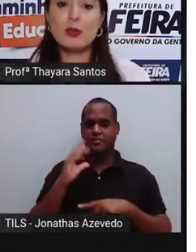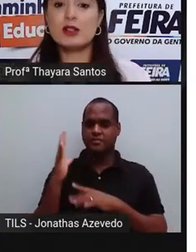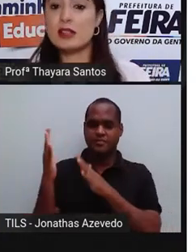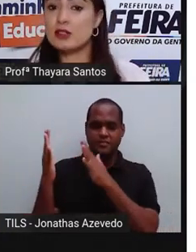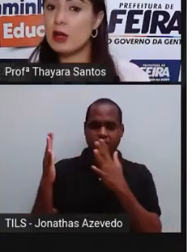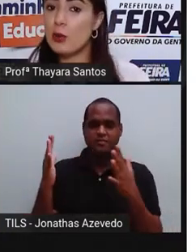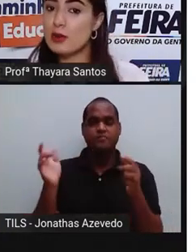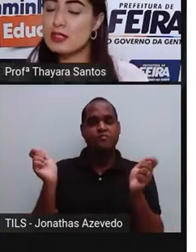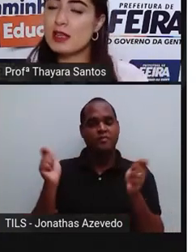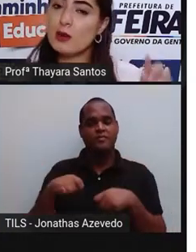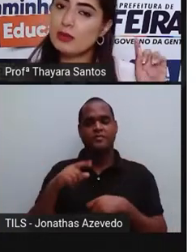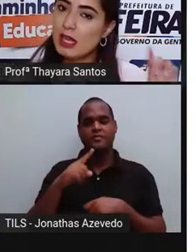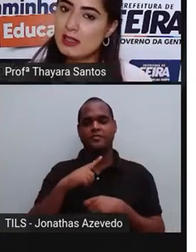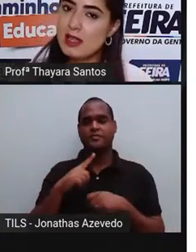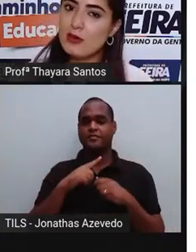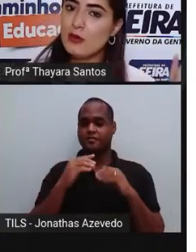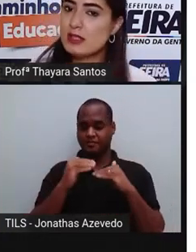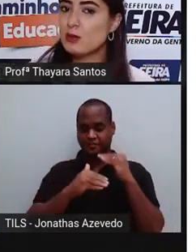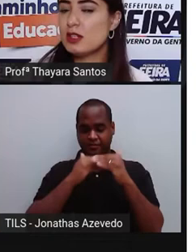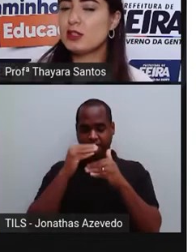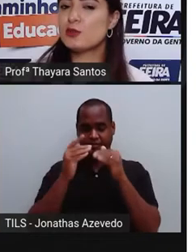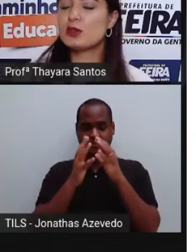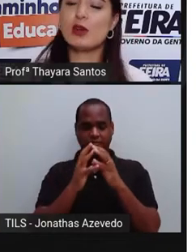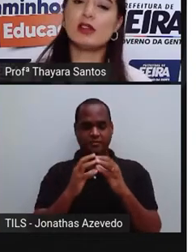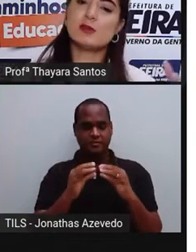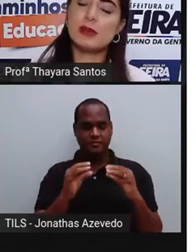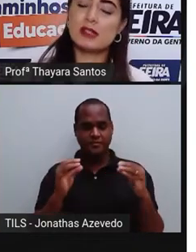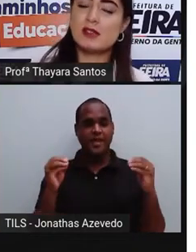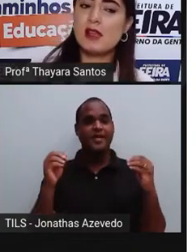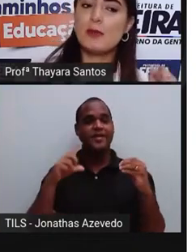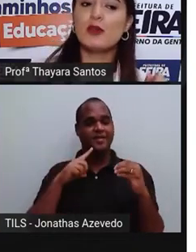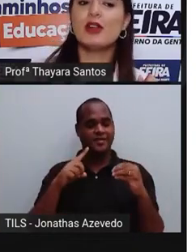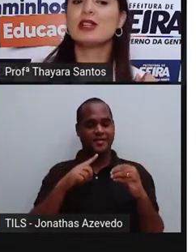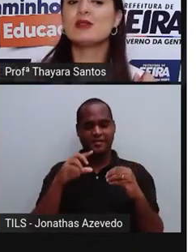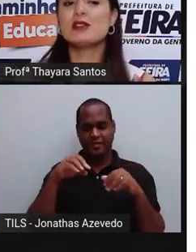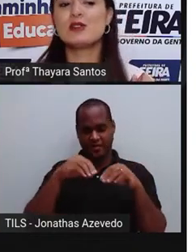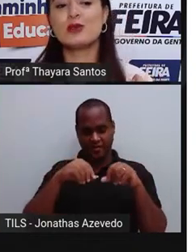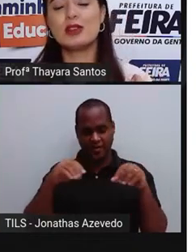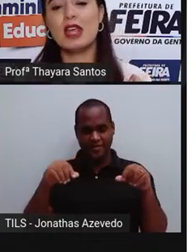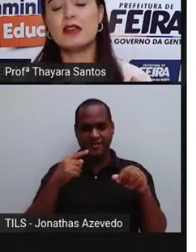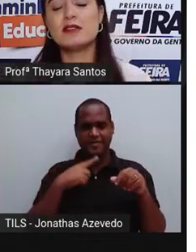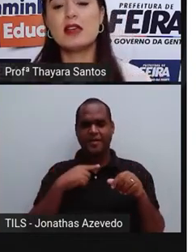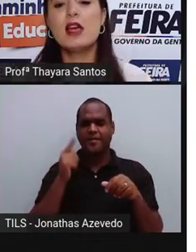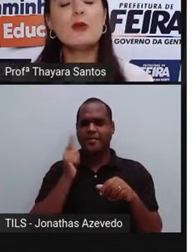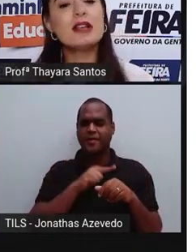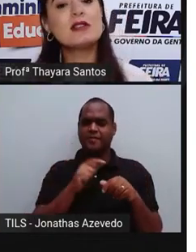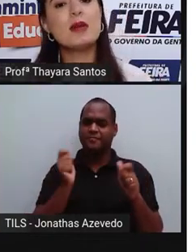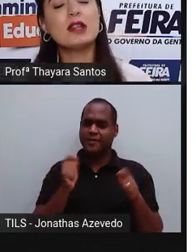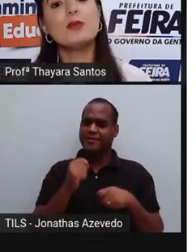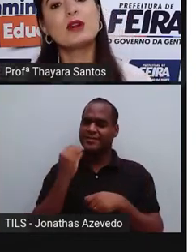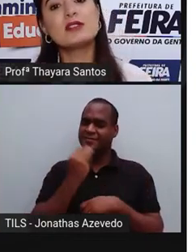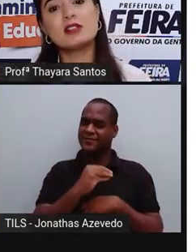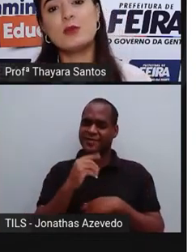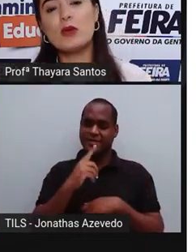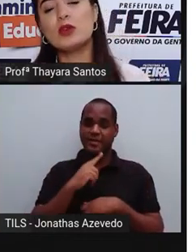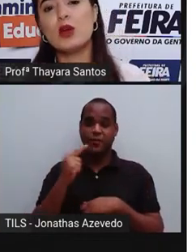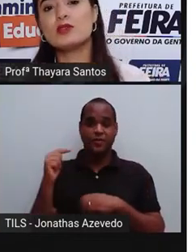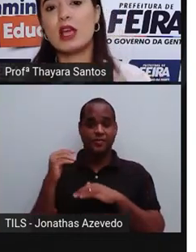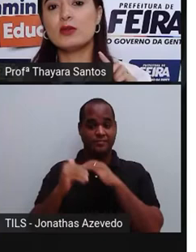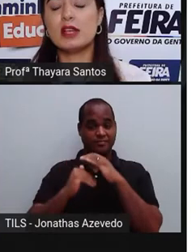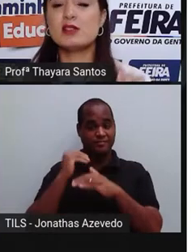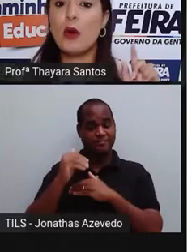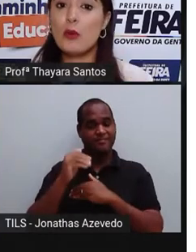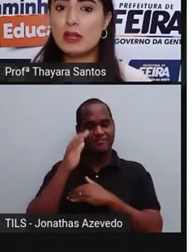Tem um processo de decomposição, que elas devolvem esses nutrientes para o solo e as plantas se aproveitam desses nutrientes. Mas também tem um processo bem